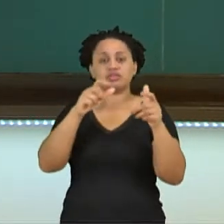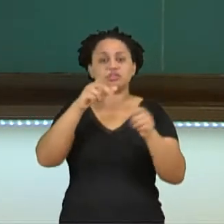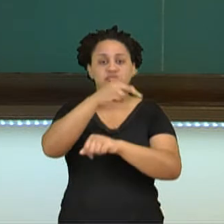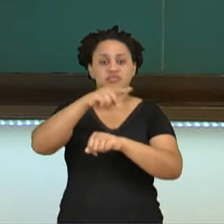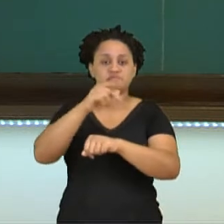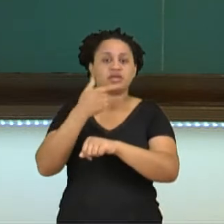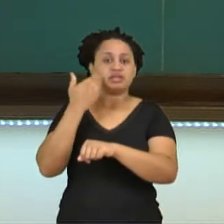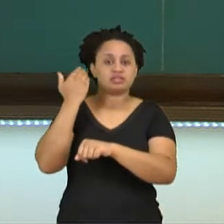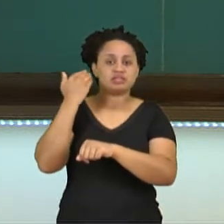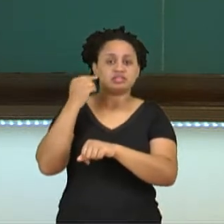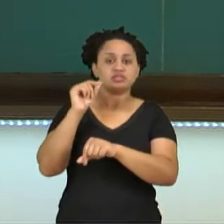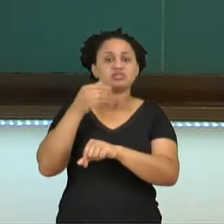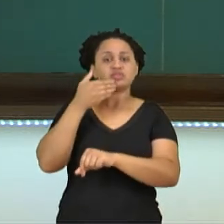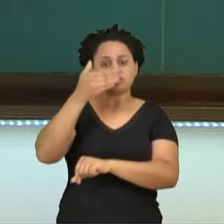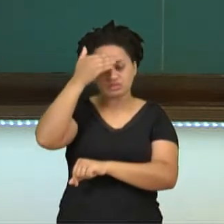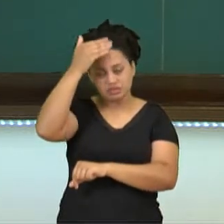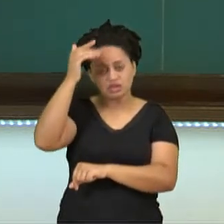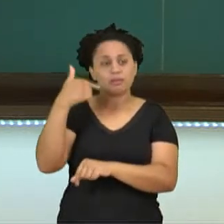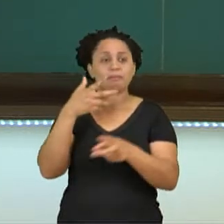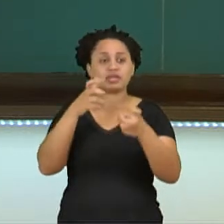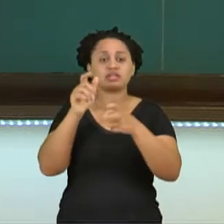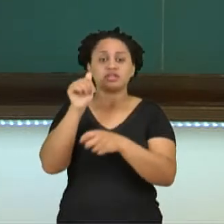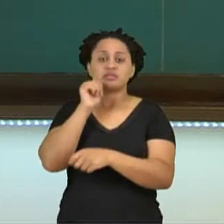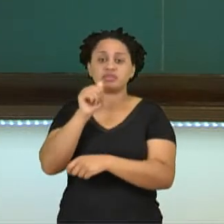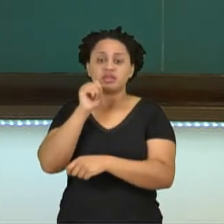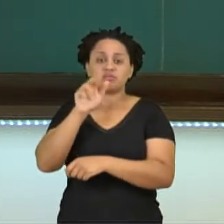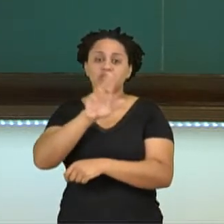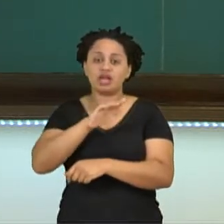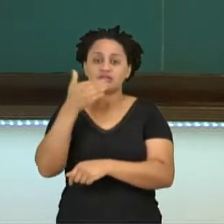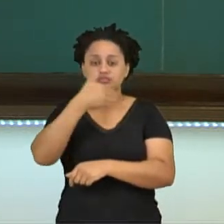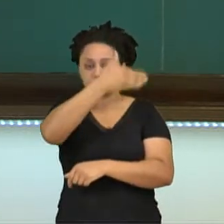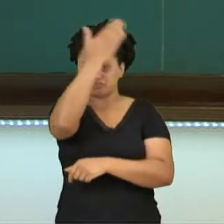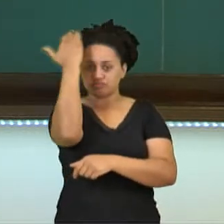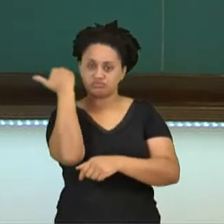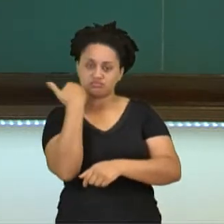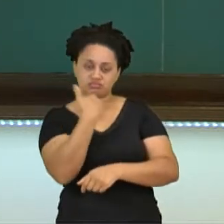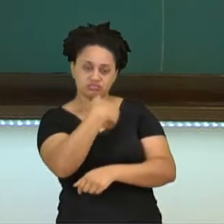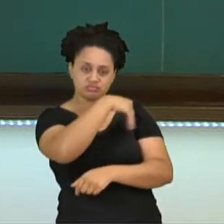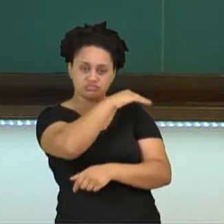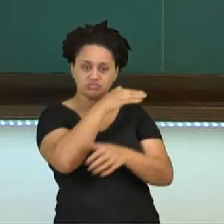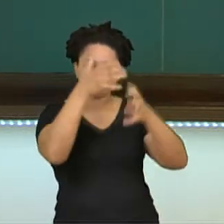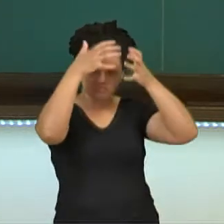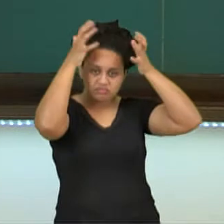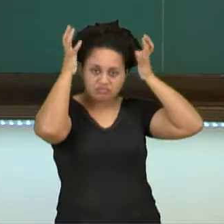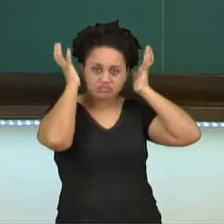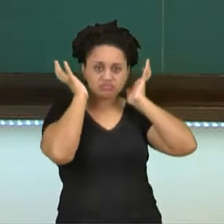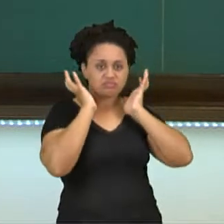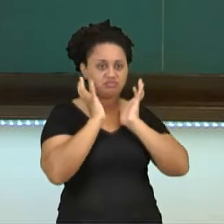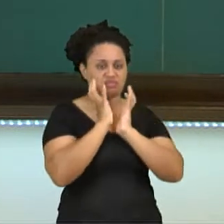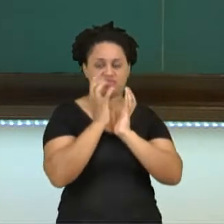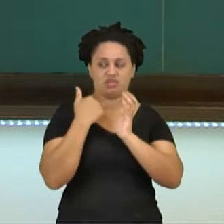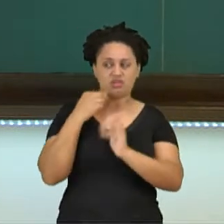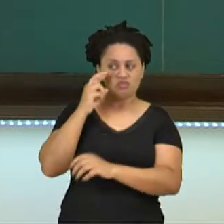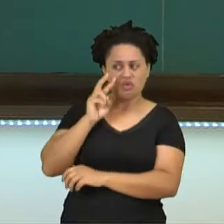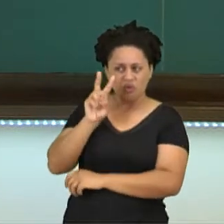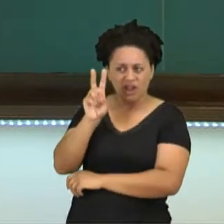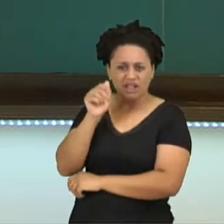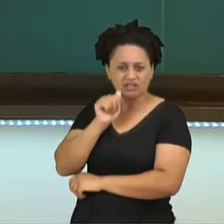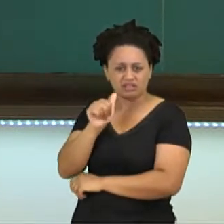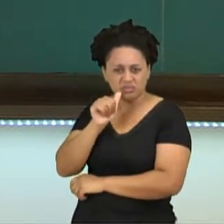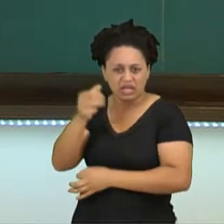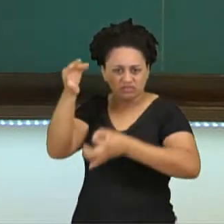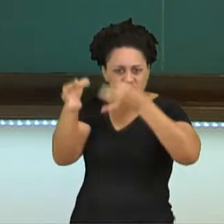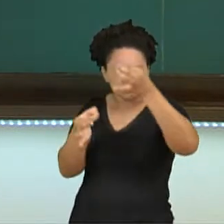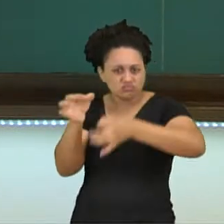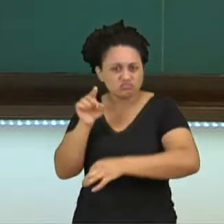e percebo que as mulheres, então, usam esse véu, né? Para cobrir a sua cabeça. Eu não vou julgar, eu não vou